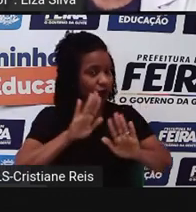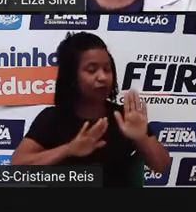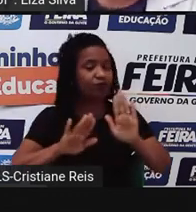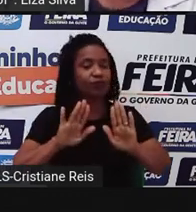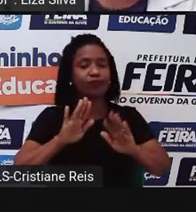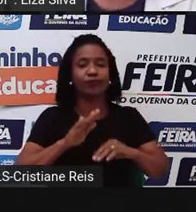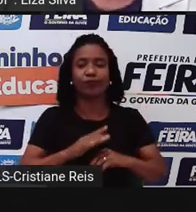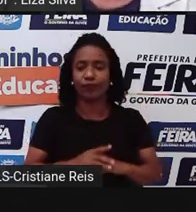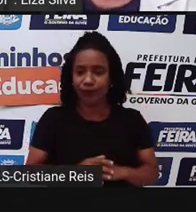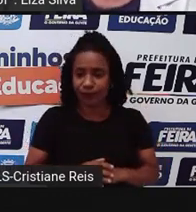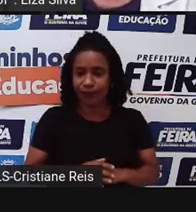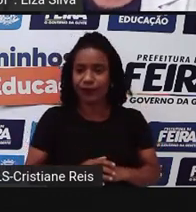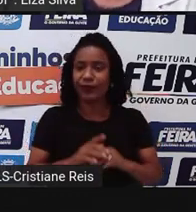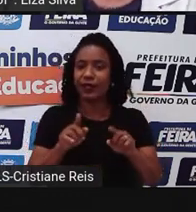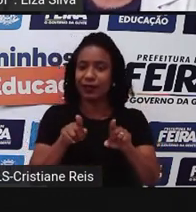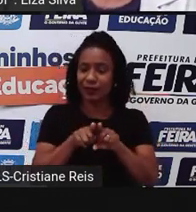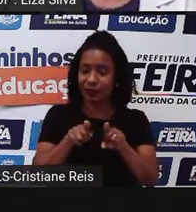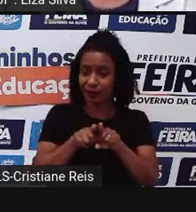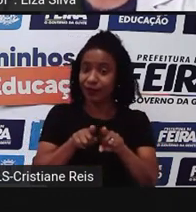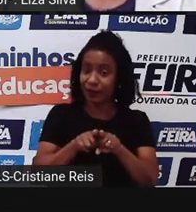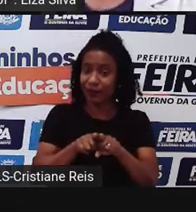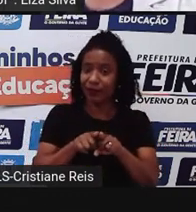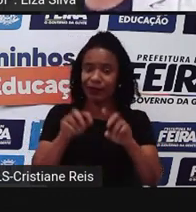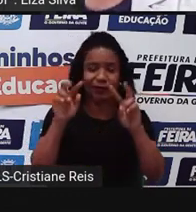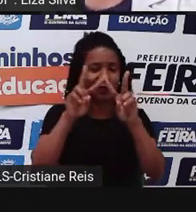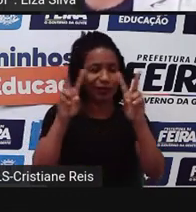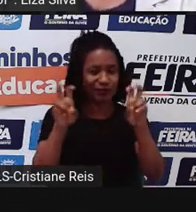muito educado, você não deixar a pessoa no ar.